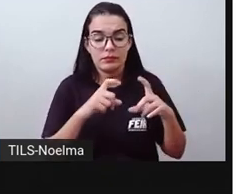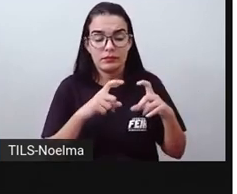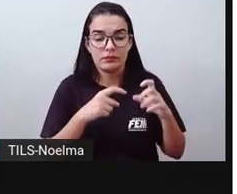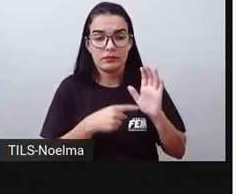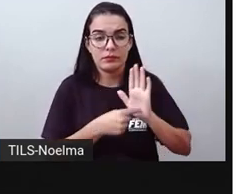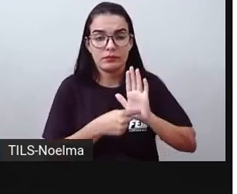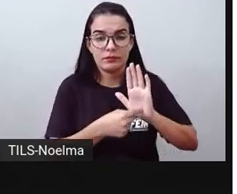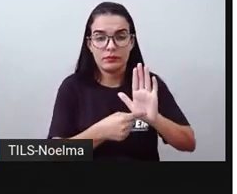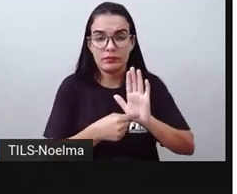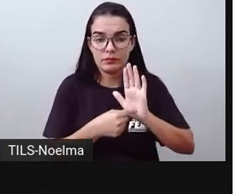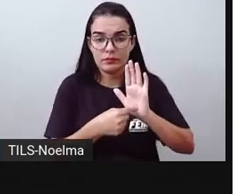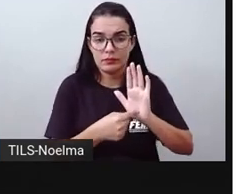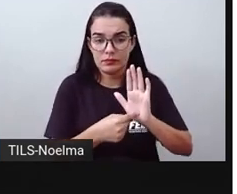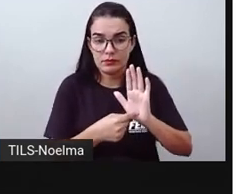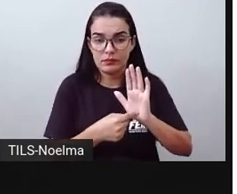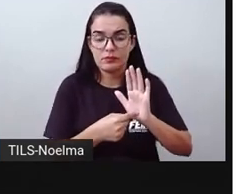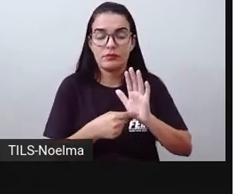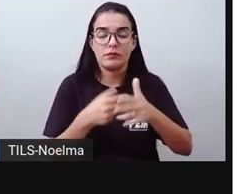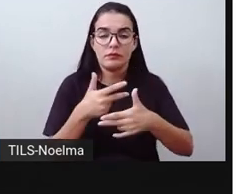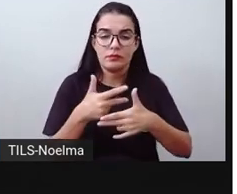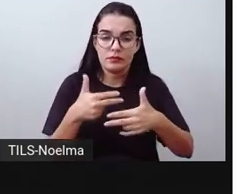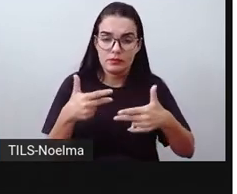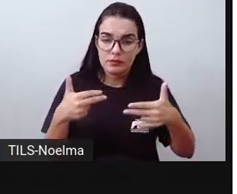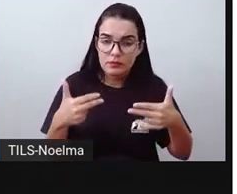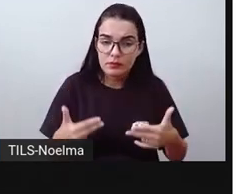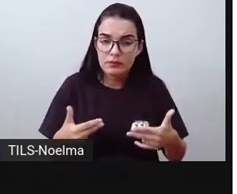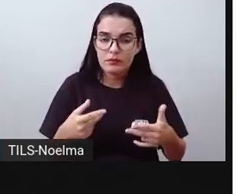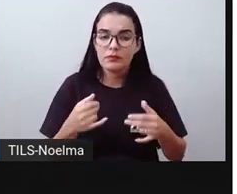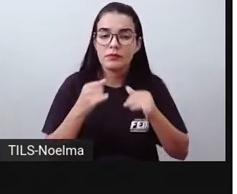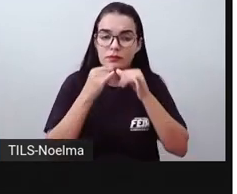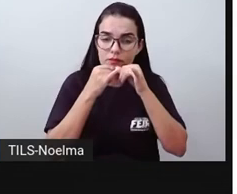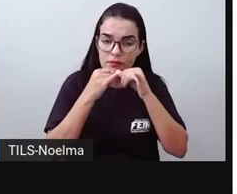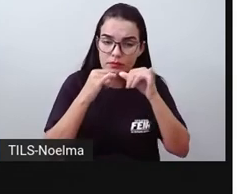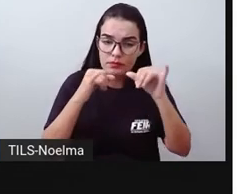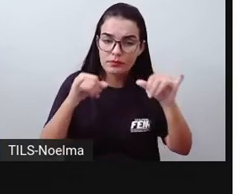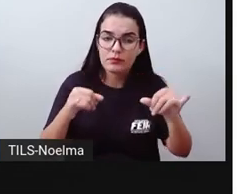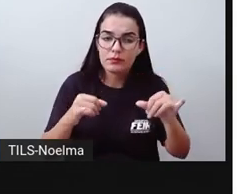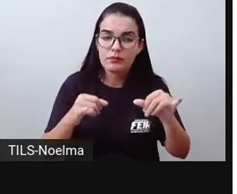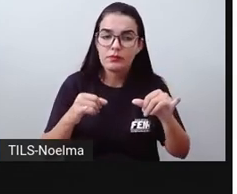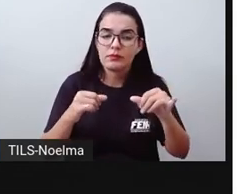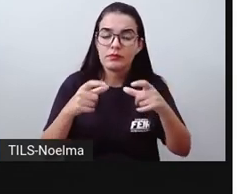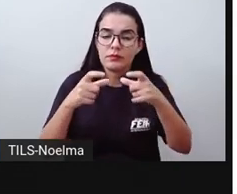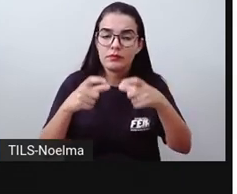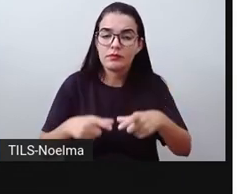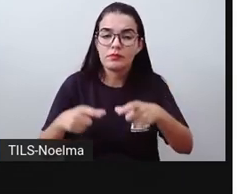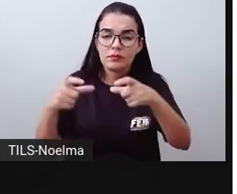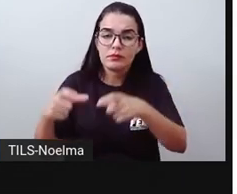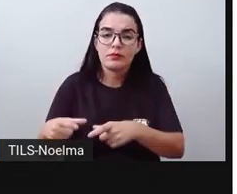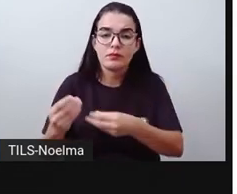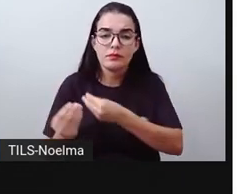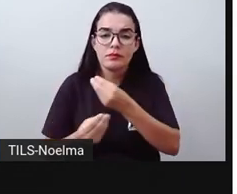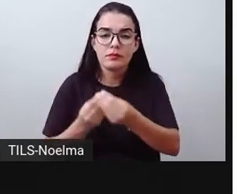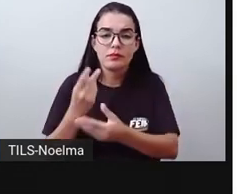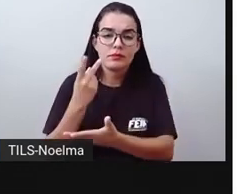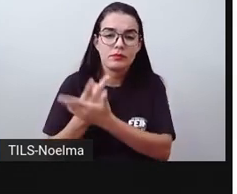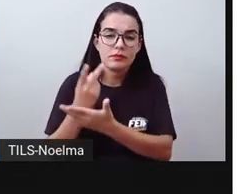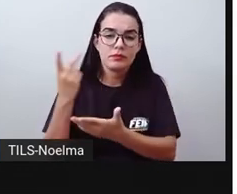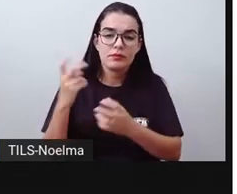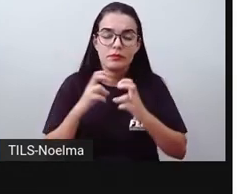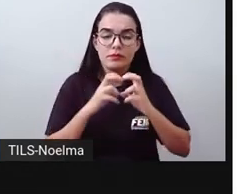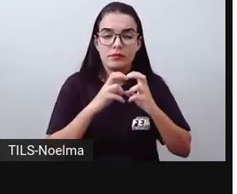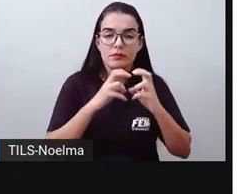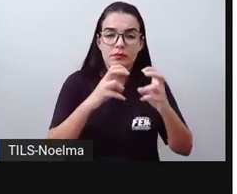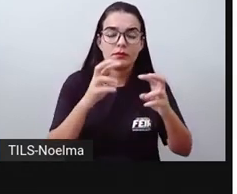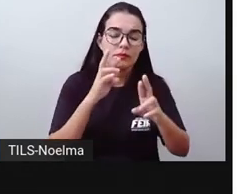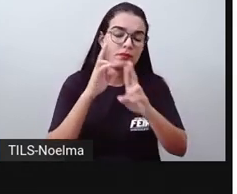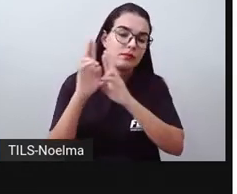ações, retratando notícias de situações vivenciadas há pouco